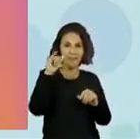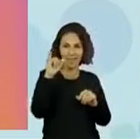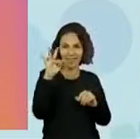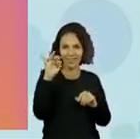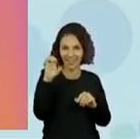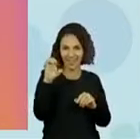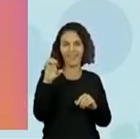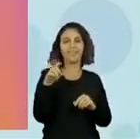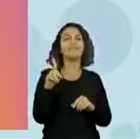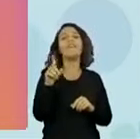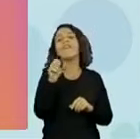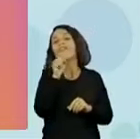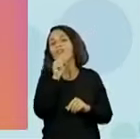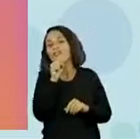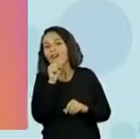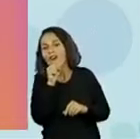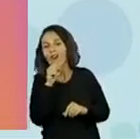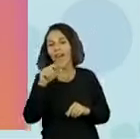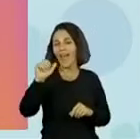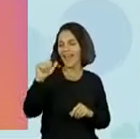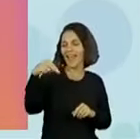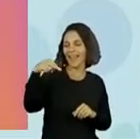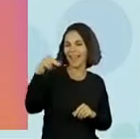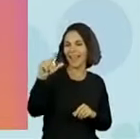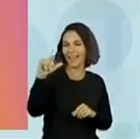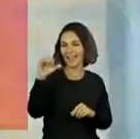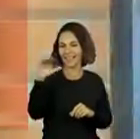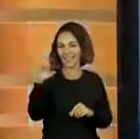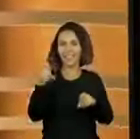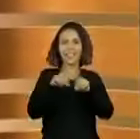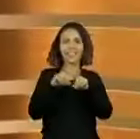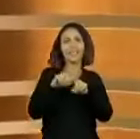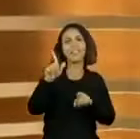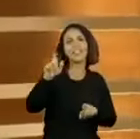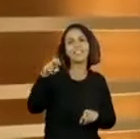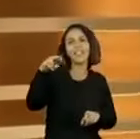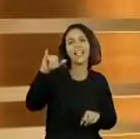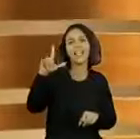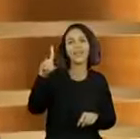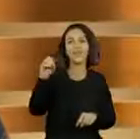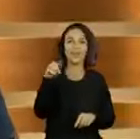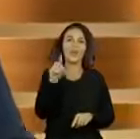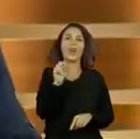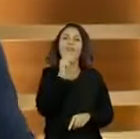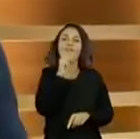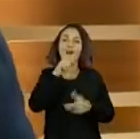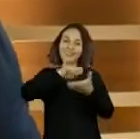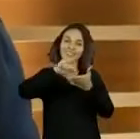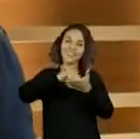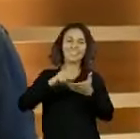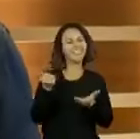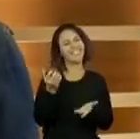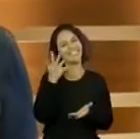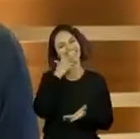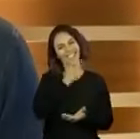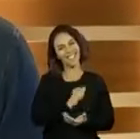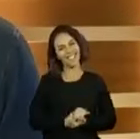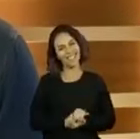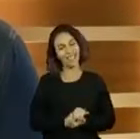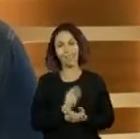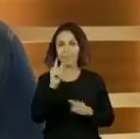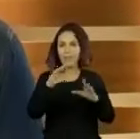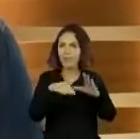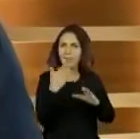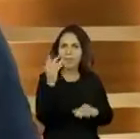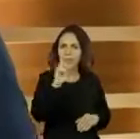nome, avós, Annalice e Genildo. Ah, quem participou aqui foram os avós. Que coisa mais linda. Gente, de novo, para quem não me